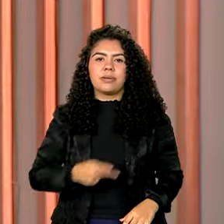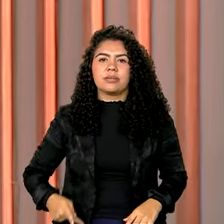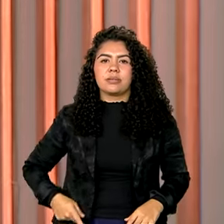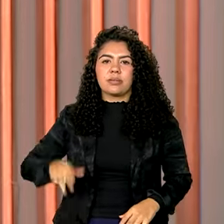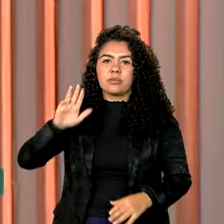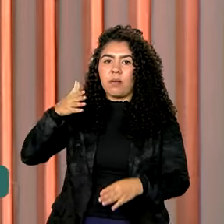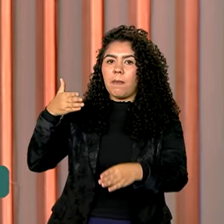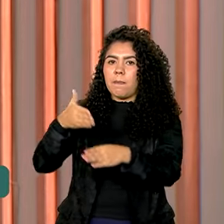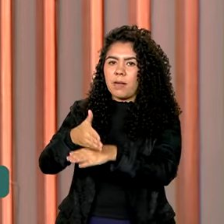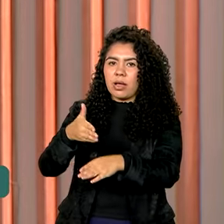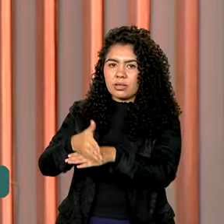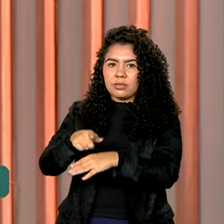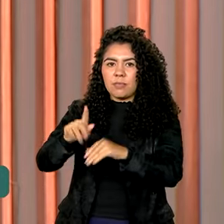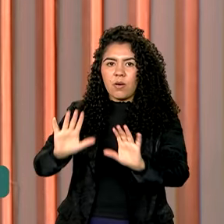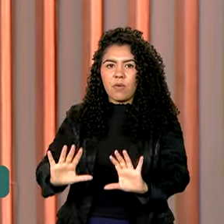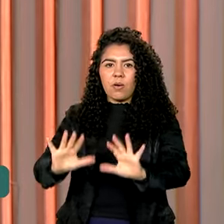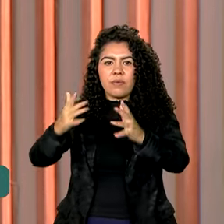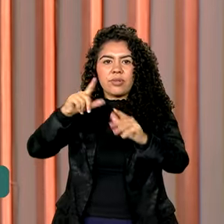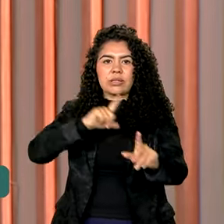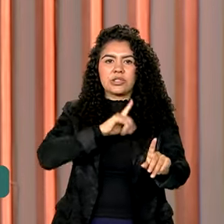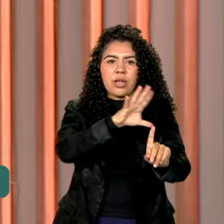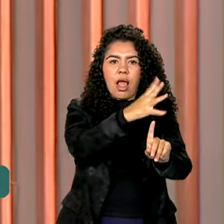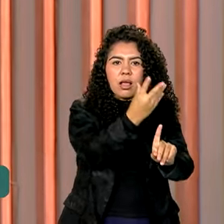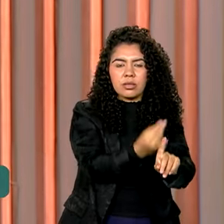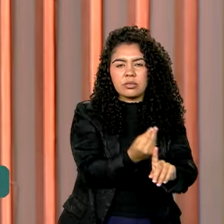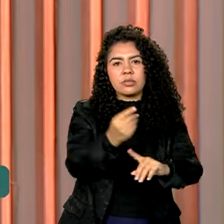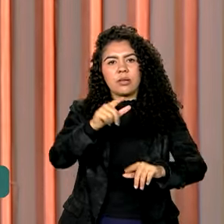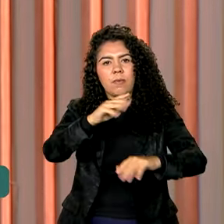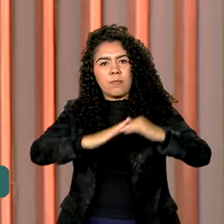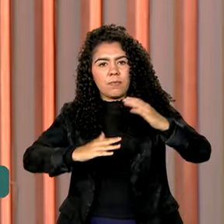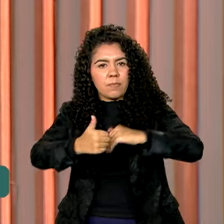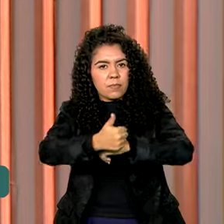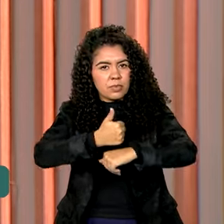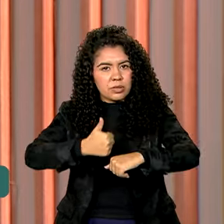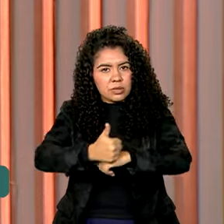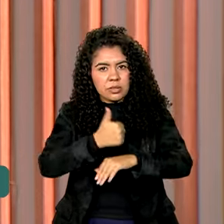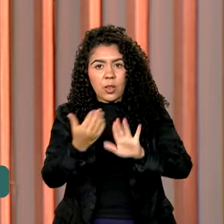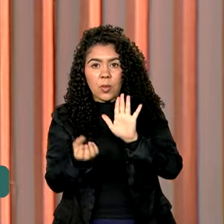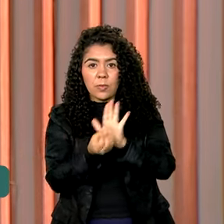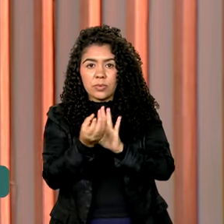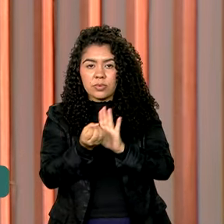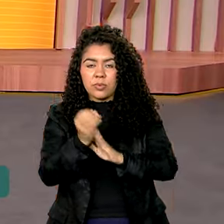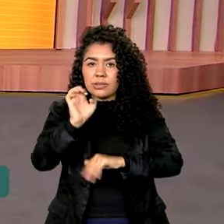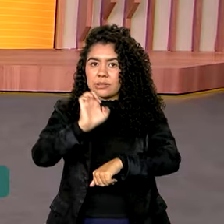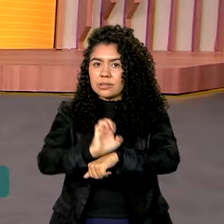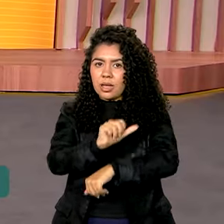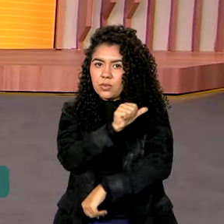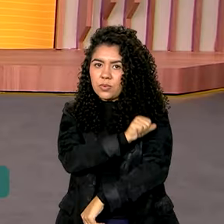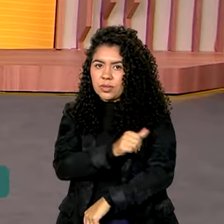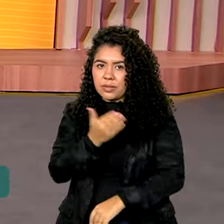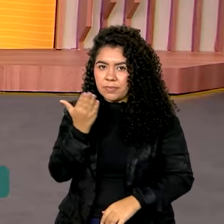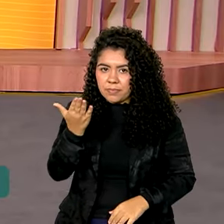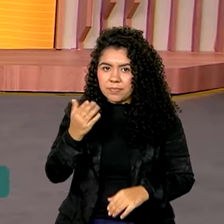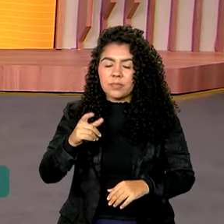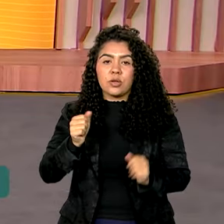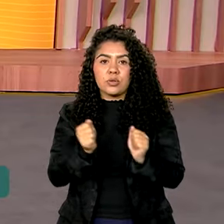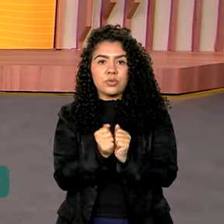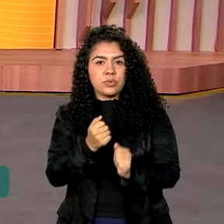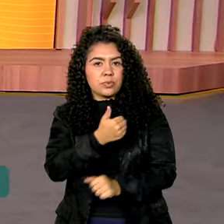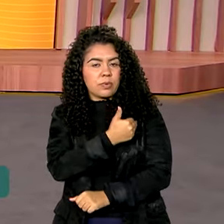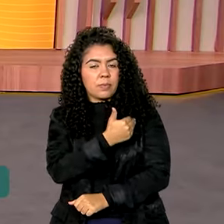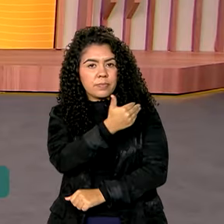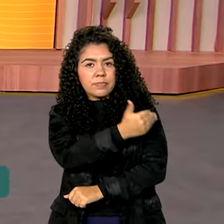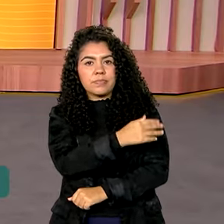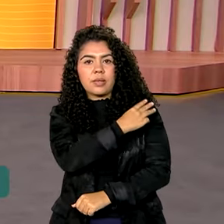participou de uma cerimônia com artistas, trabalhadores e produtores no Rio de Janeiro. Ao lado da ministra, Margareth